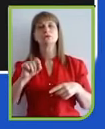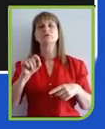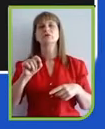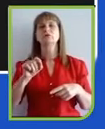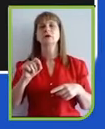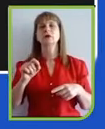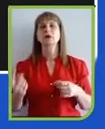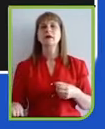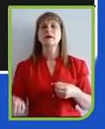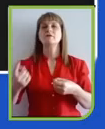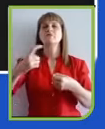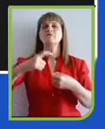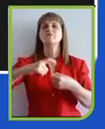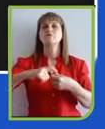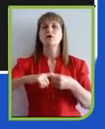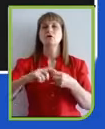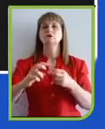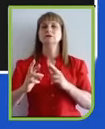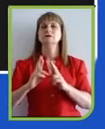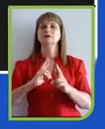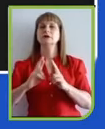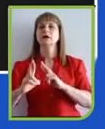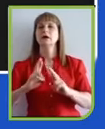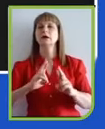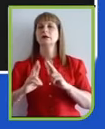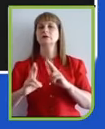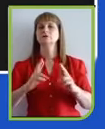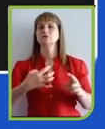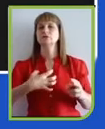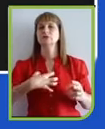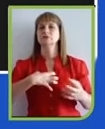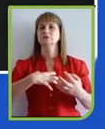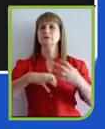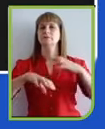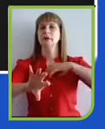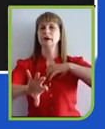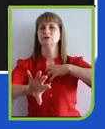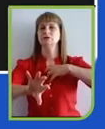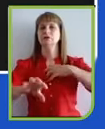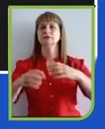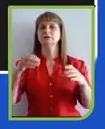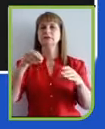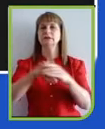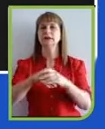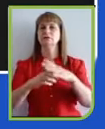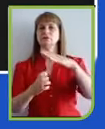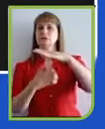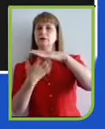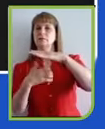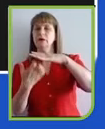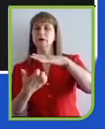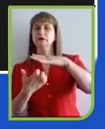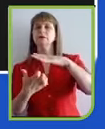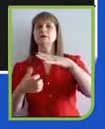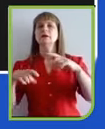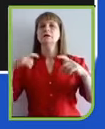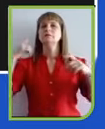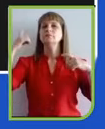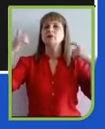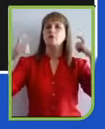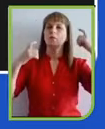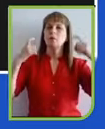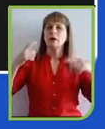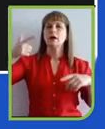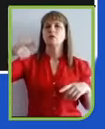em empresas. O altruísmo voltou, a preocupação com o outro voltou e, pela primeira vez,